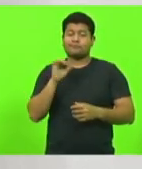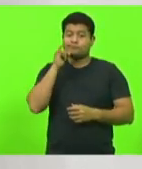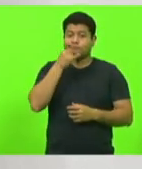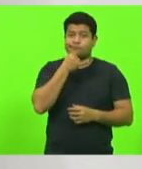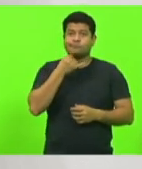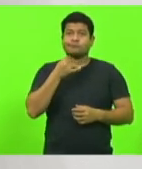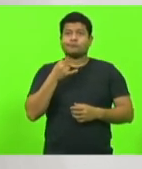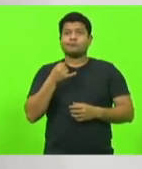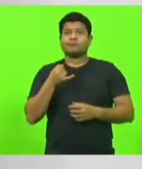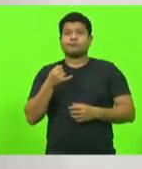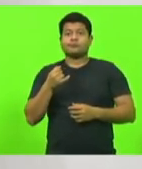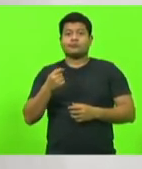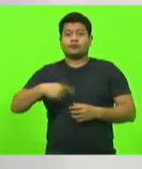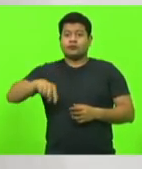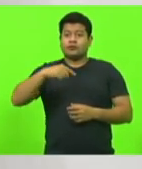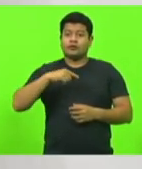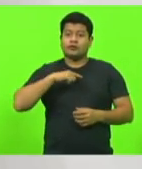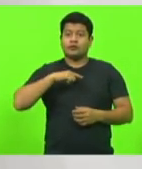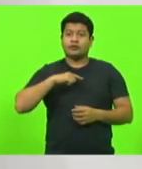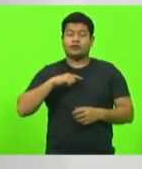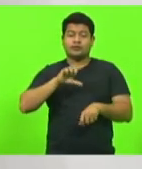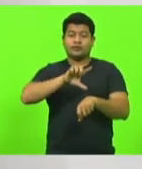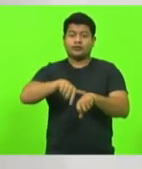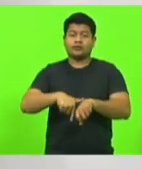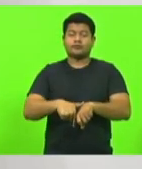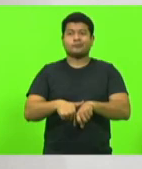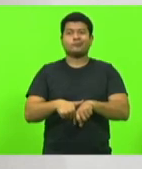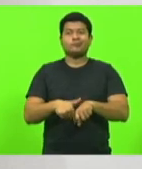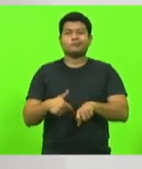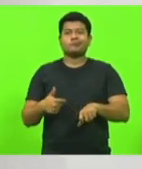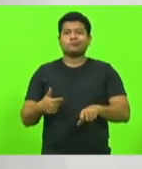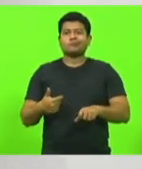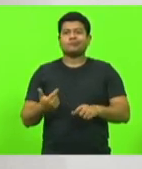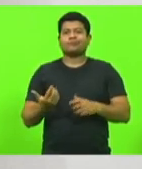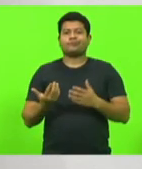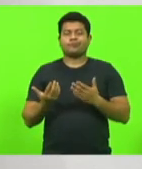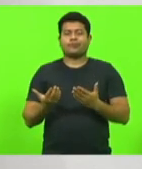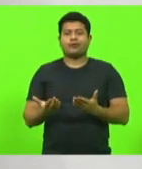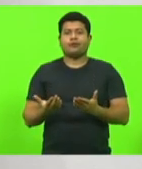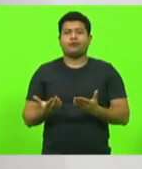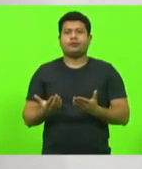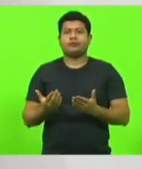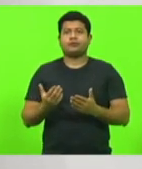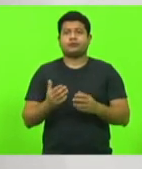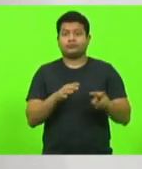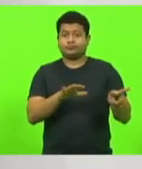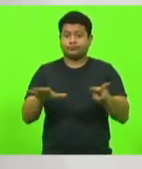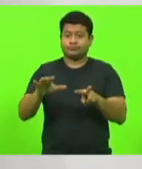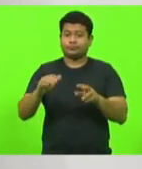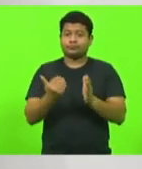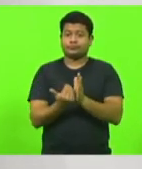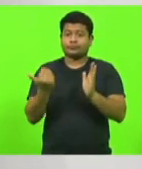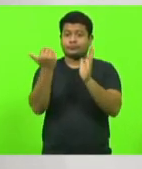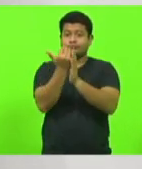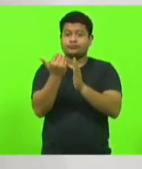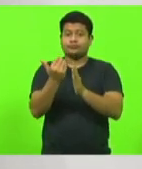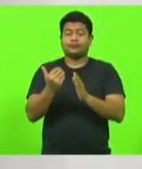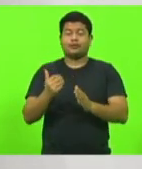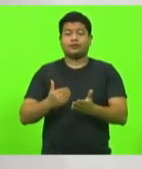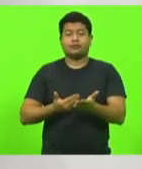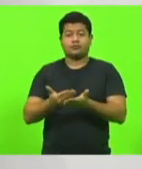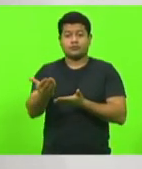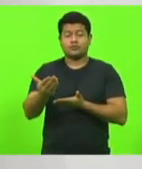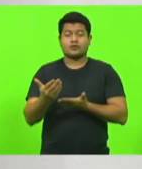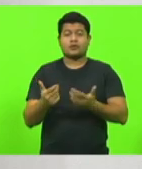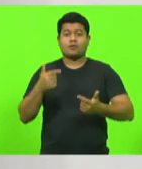nós tivemos esse atraso, um atraso de mais uma semana na abertura dessa tão